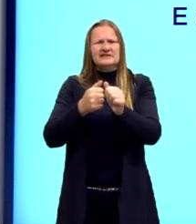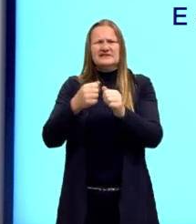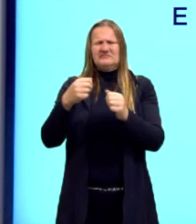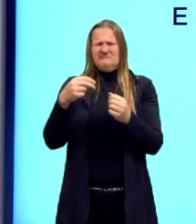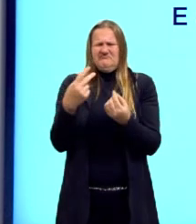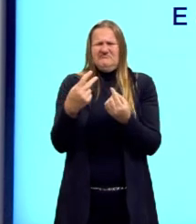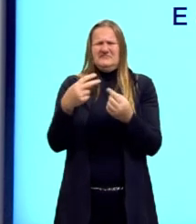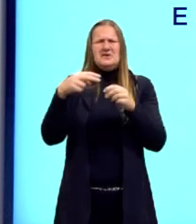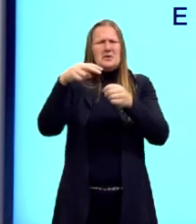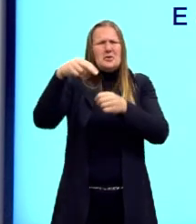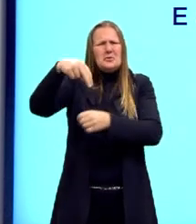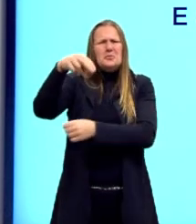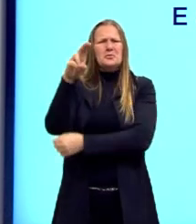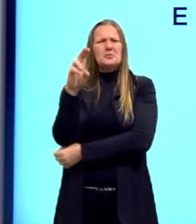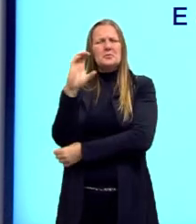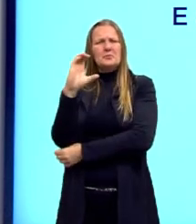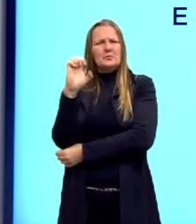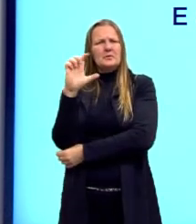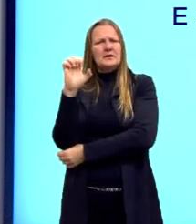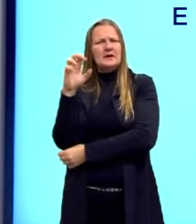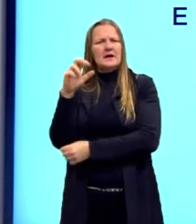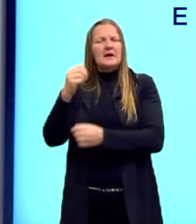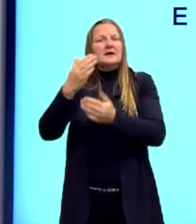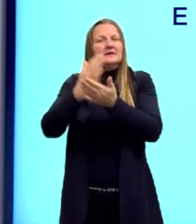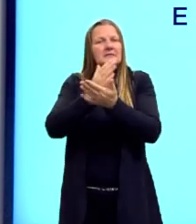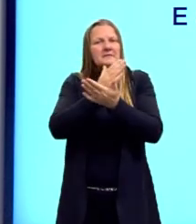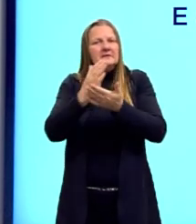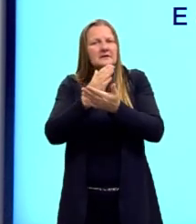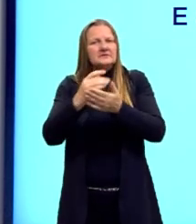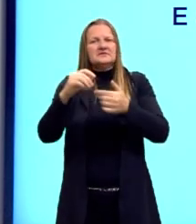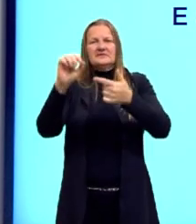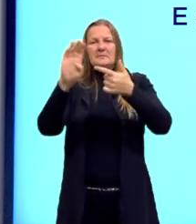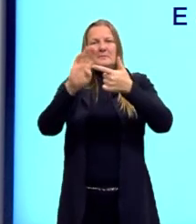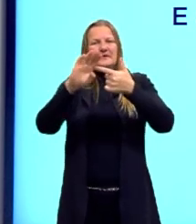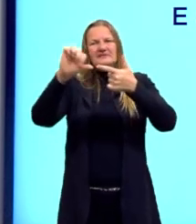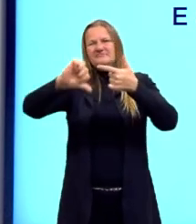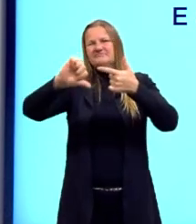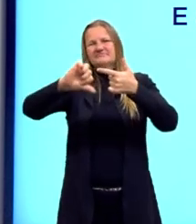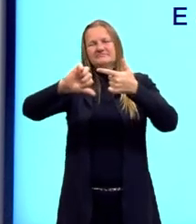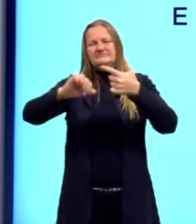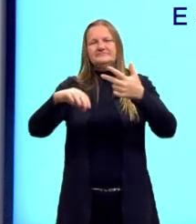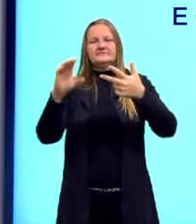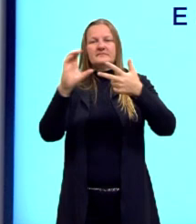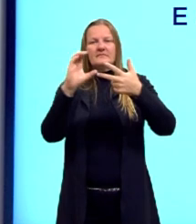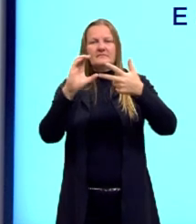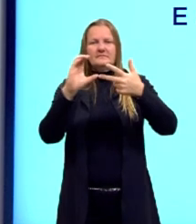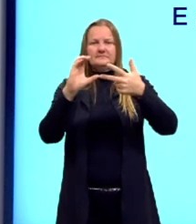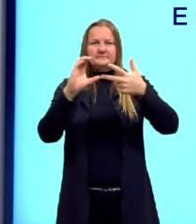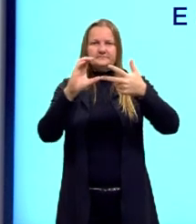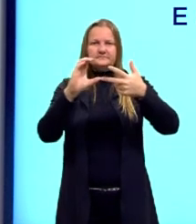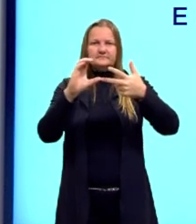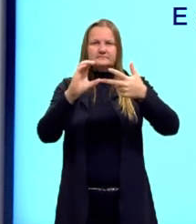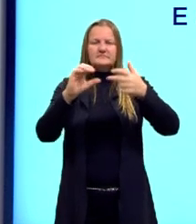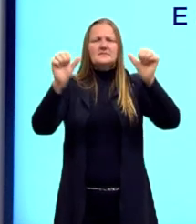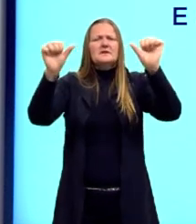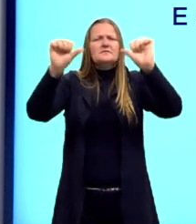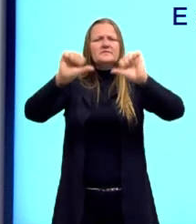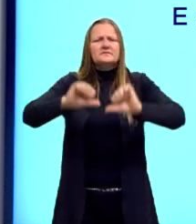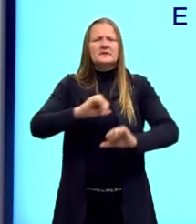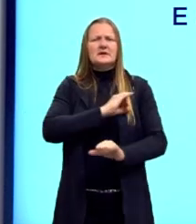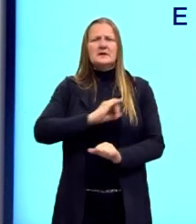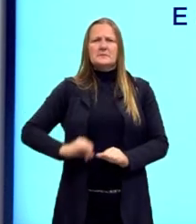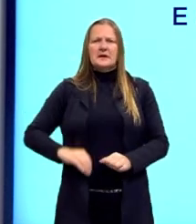ela já é da segunda metade do século XX, por isso que essa opção está errada. Na C, o declínio do Império